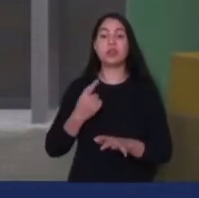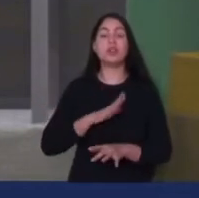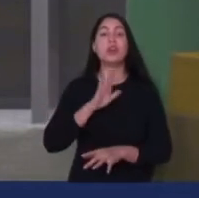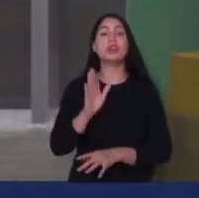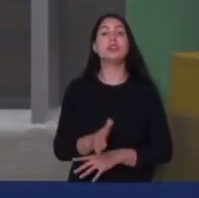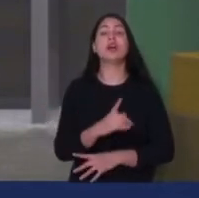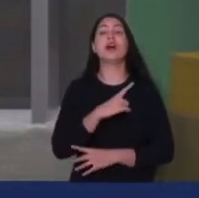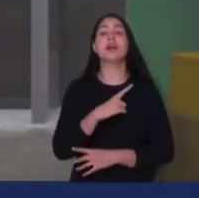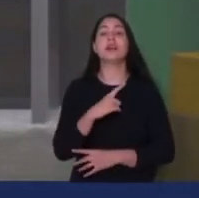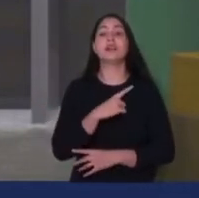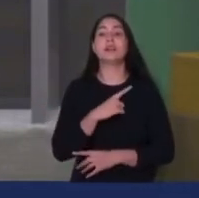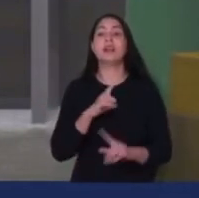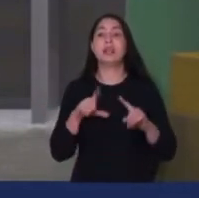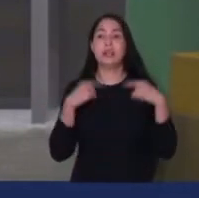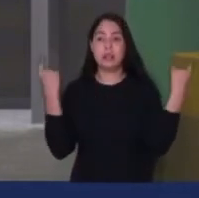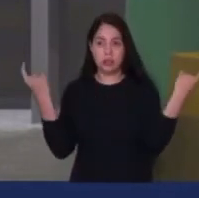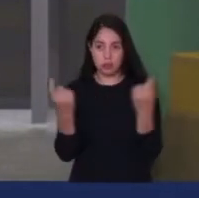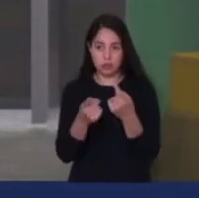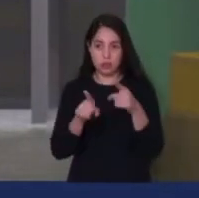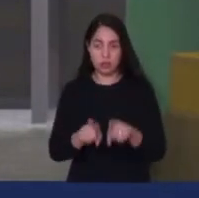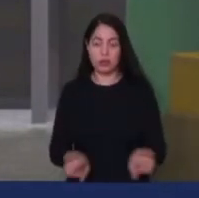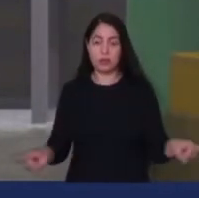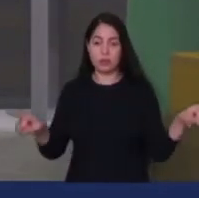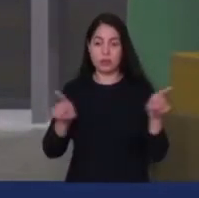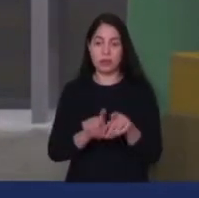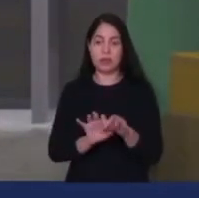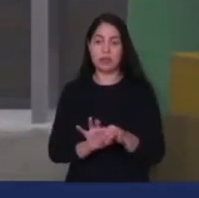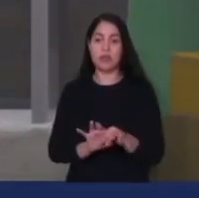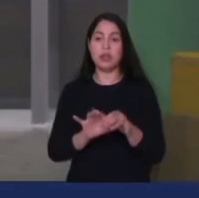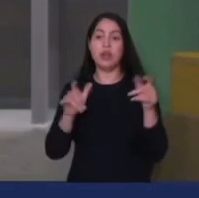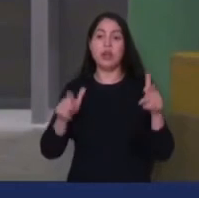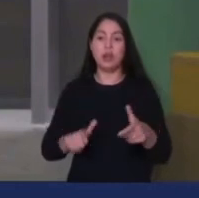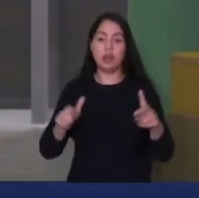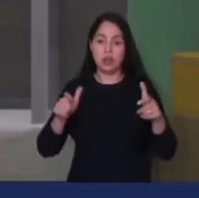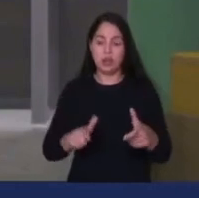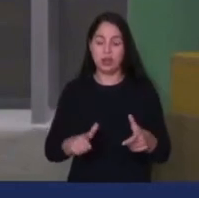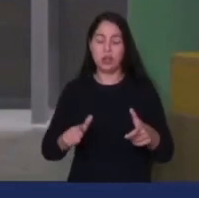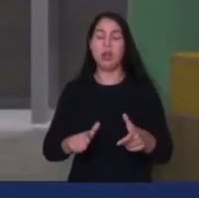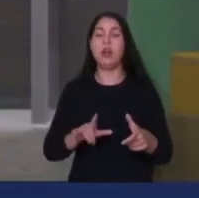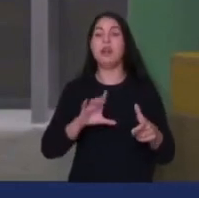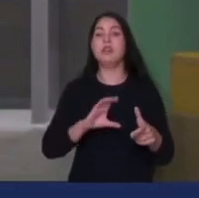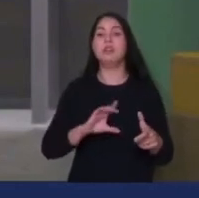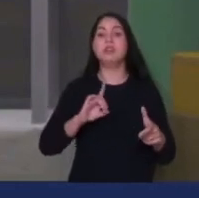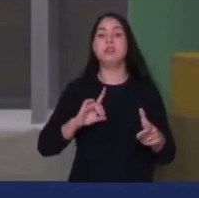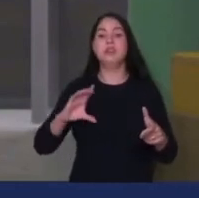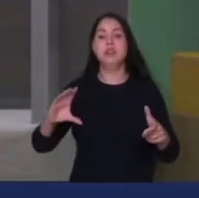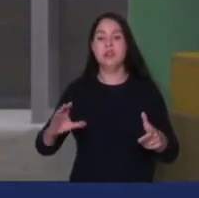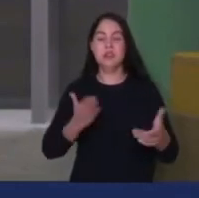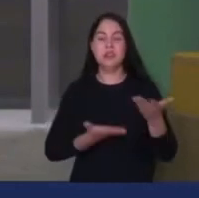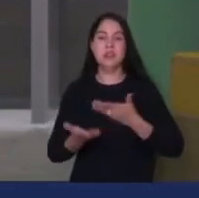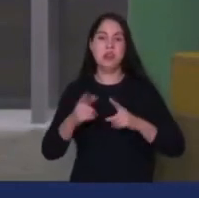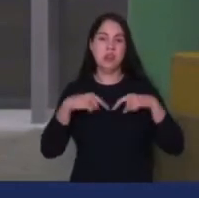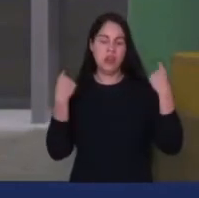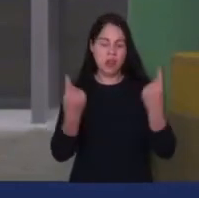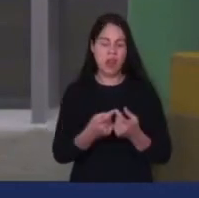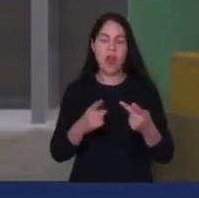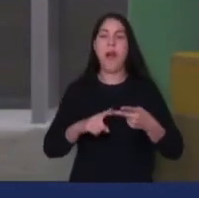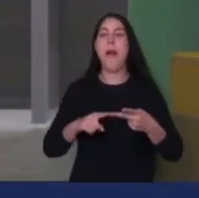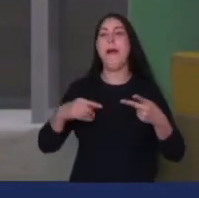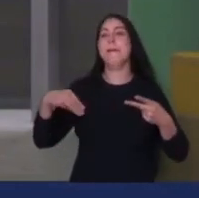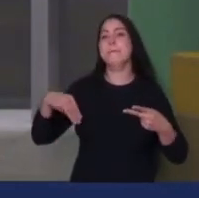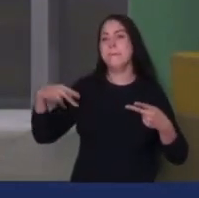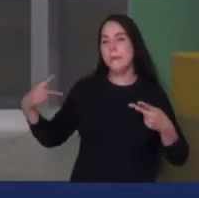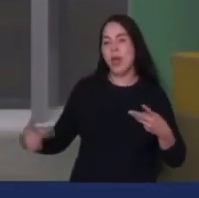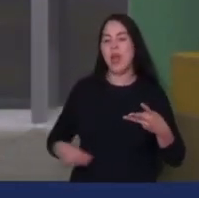fazendo, em parceria com a Senacom, Secretaria Nacional de Defesa do Consumidor, com membros do Ministério Público, Defensoria Pública,